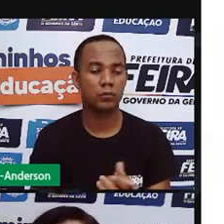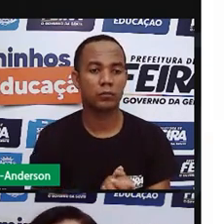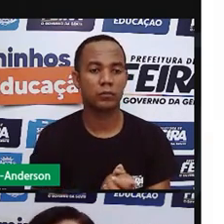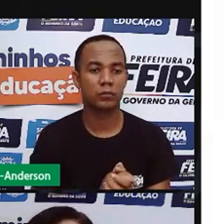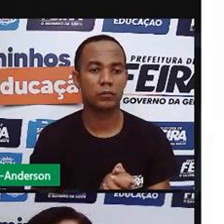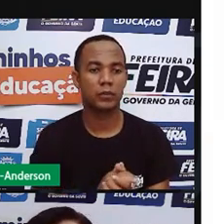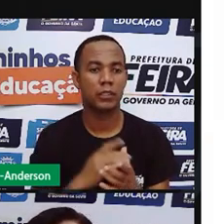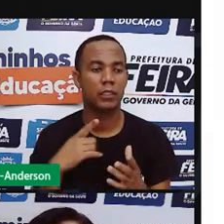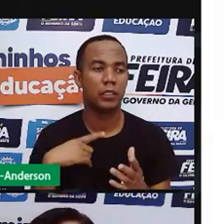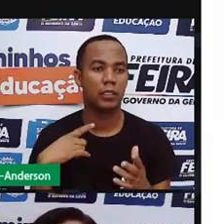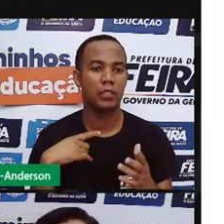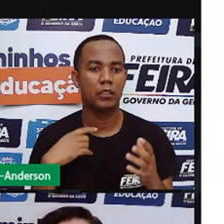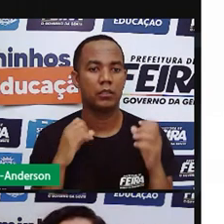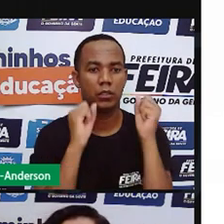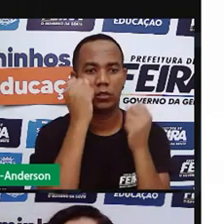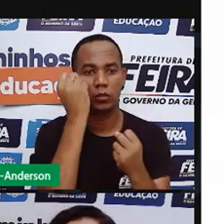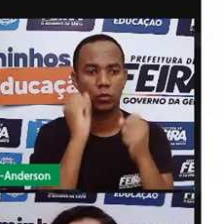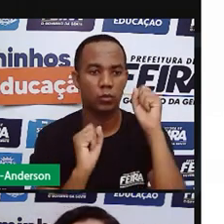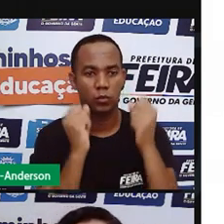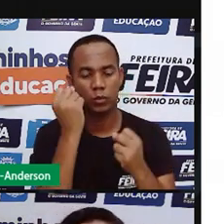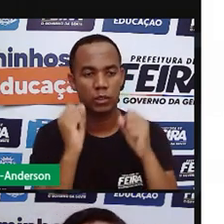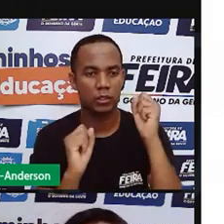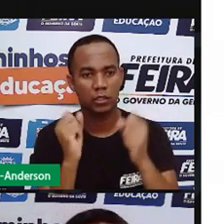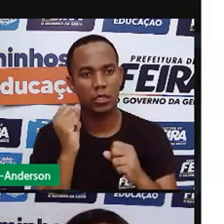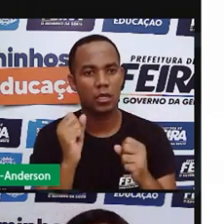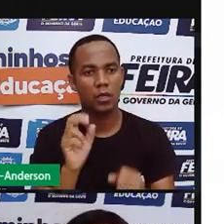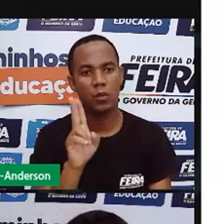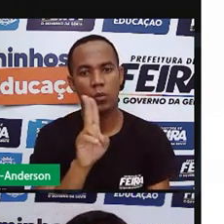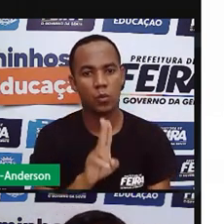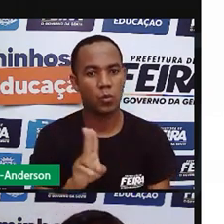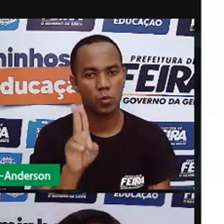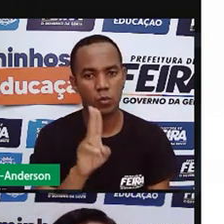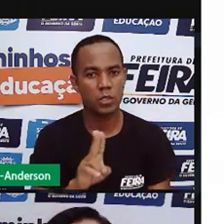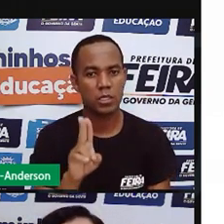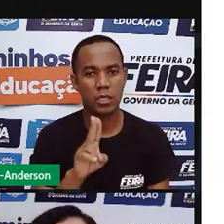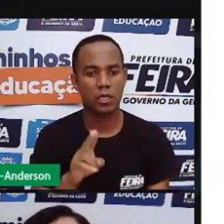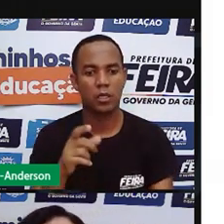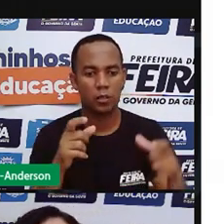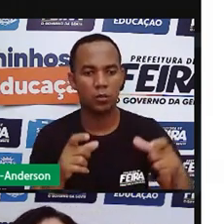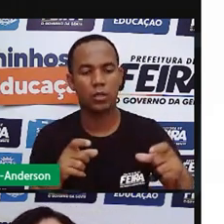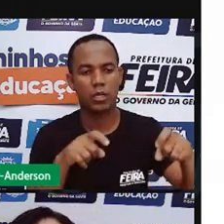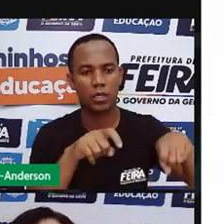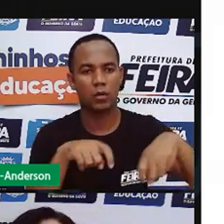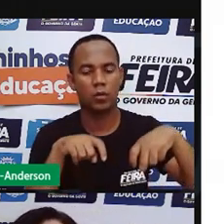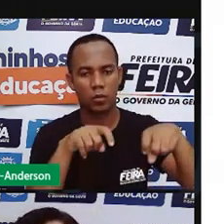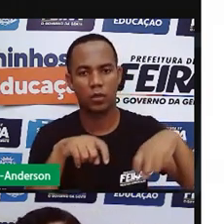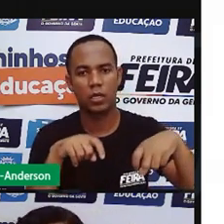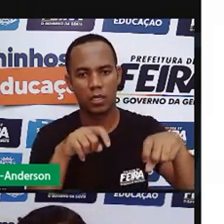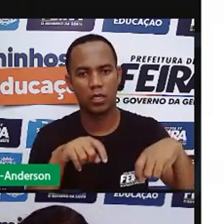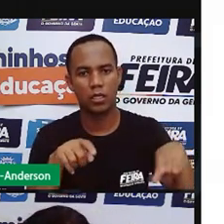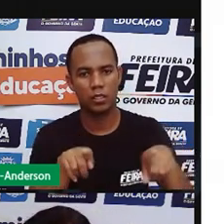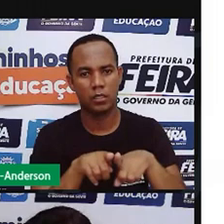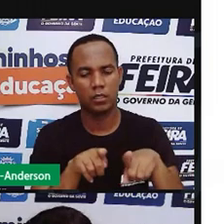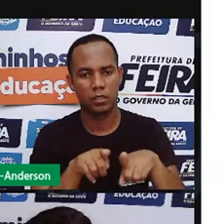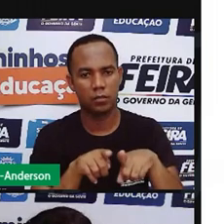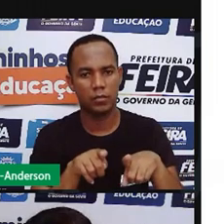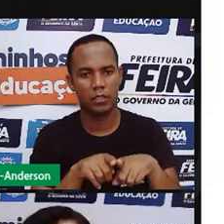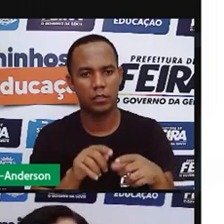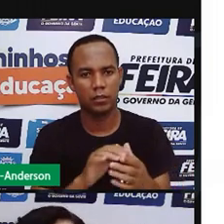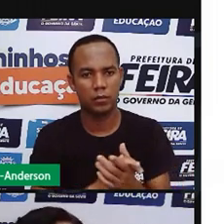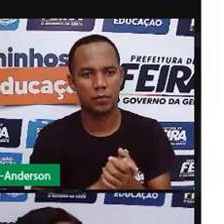abastece as indústrias e utilizam os produtos rurais para abastecer o setor comercial.